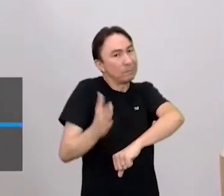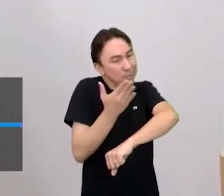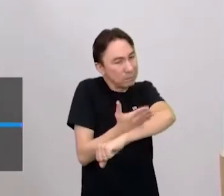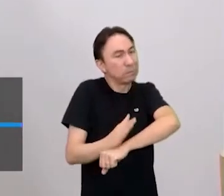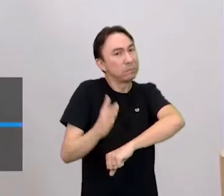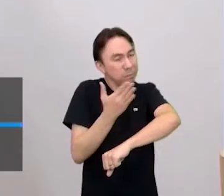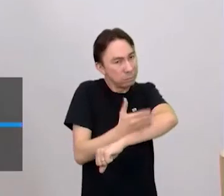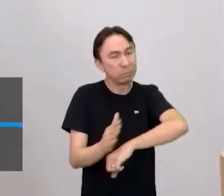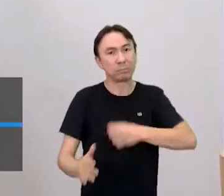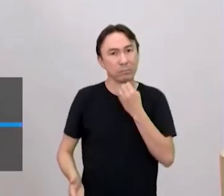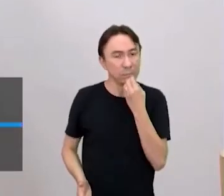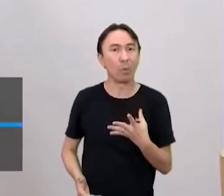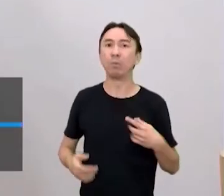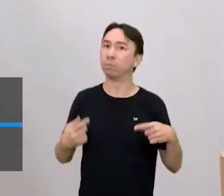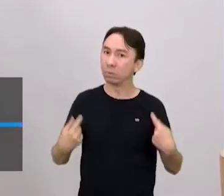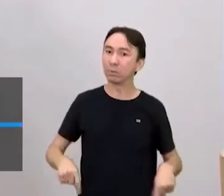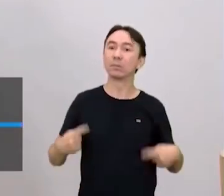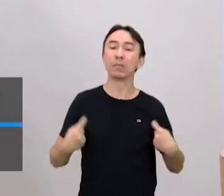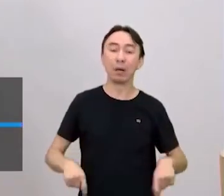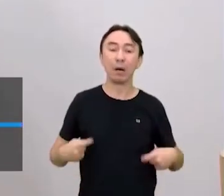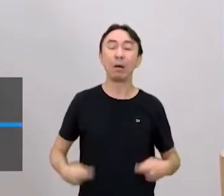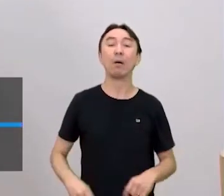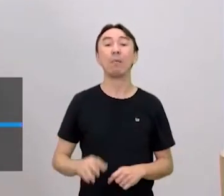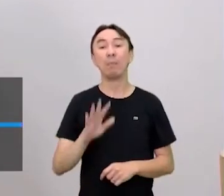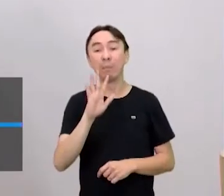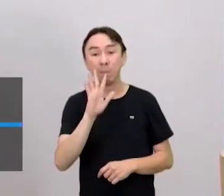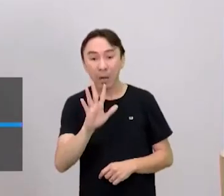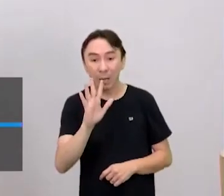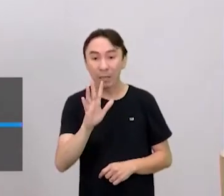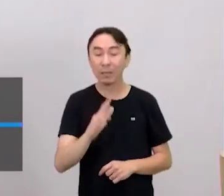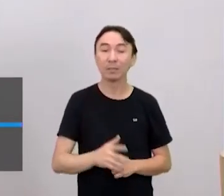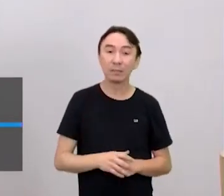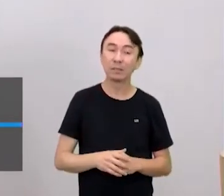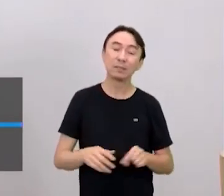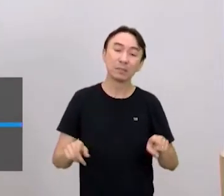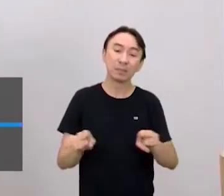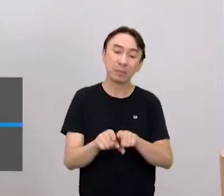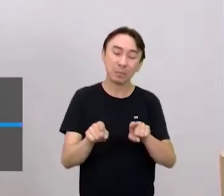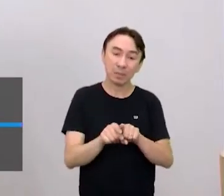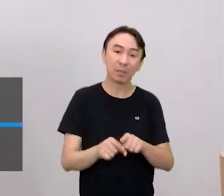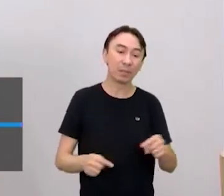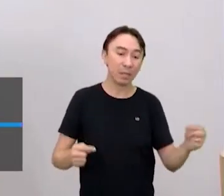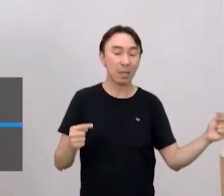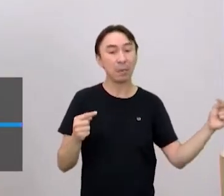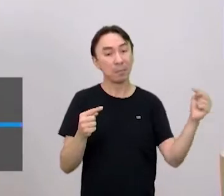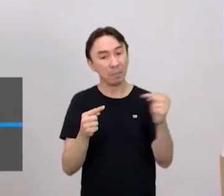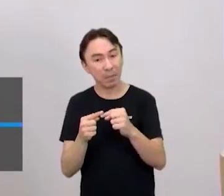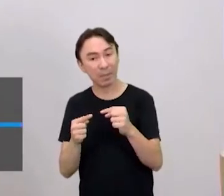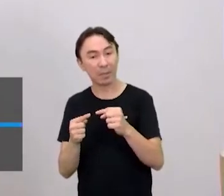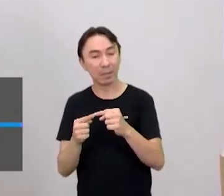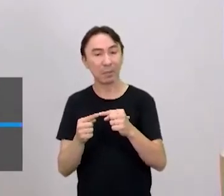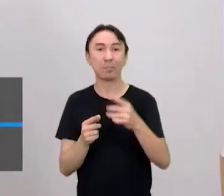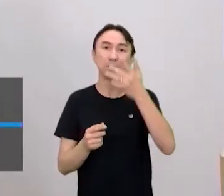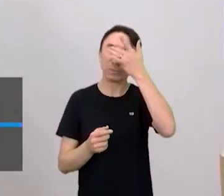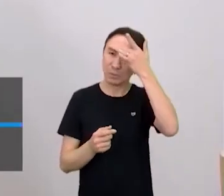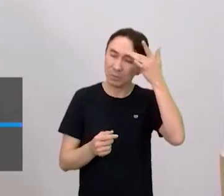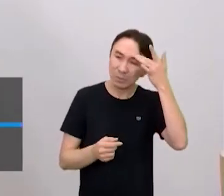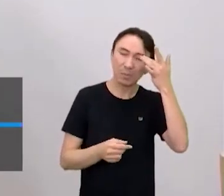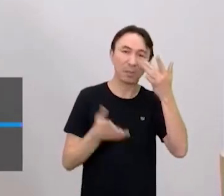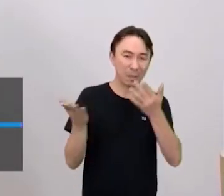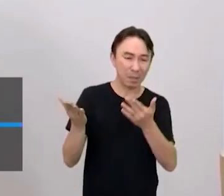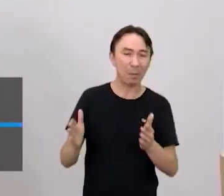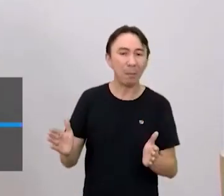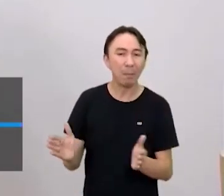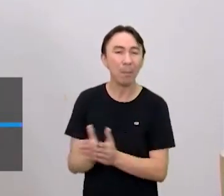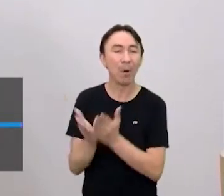bom, mas é uma luta que tem a ver com a sobrevivência das pessoas pobres da Tailândia. Então, é meio como se fosse